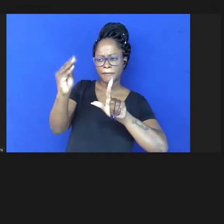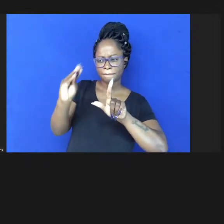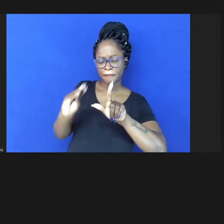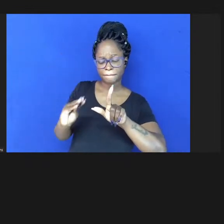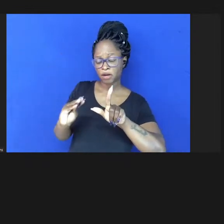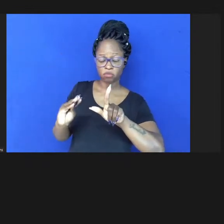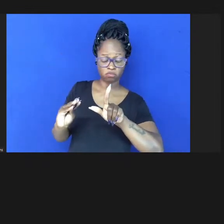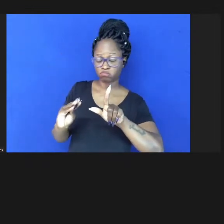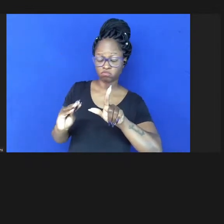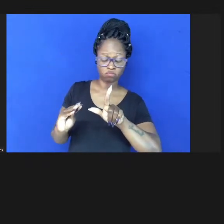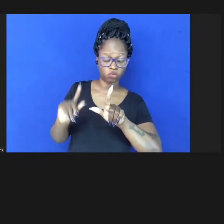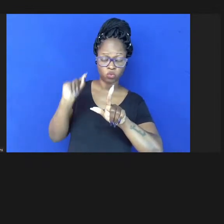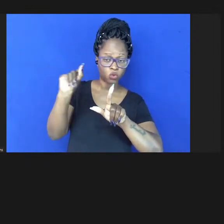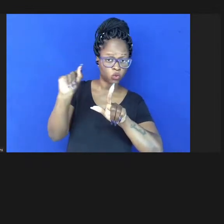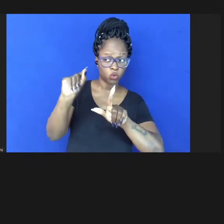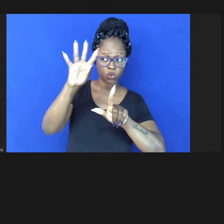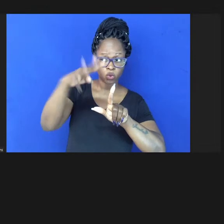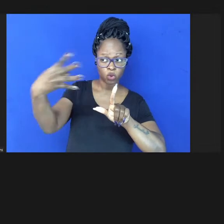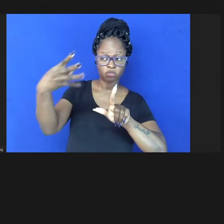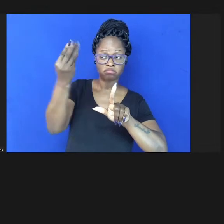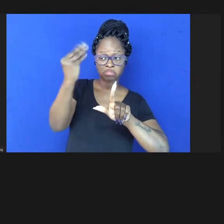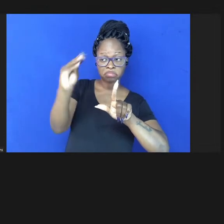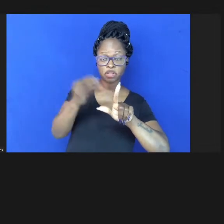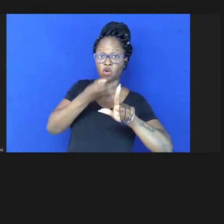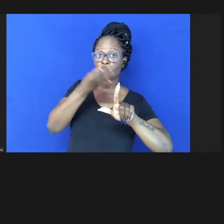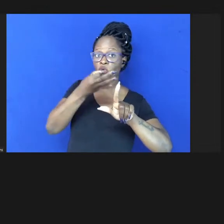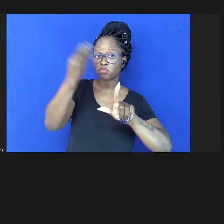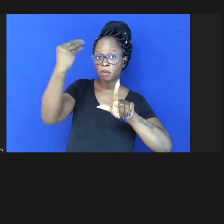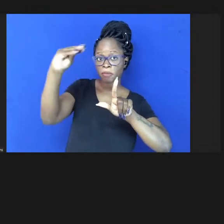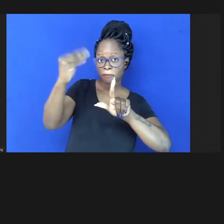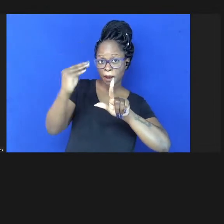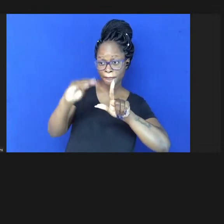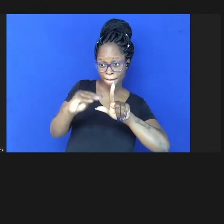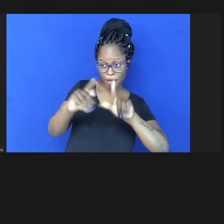os comentários que eles fizeram